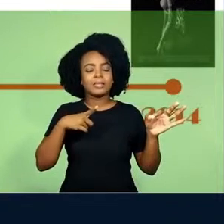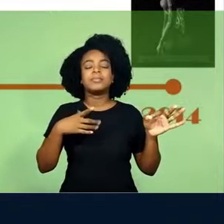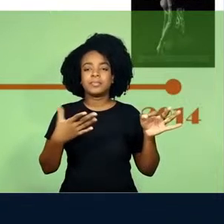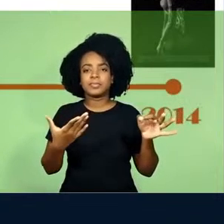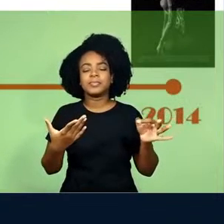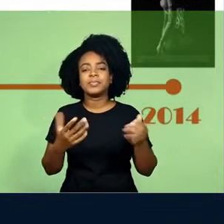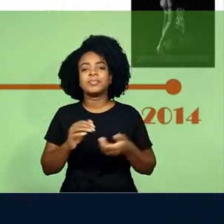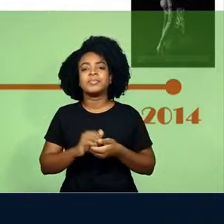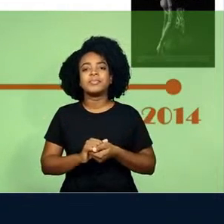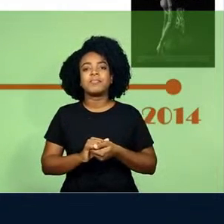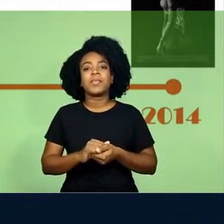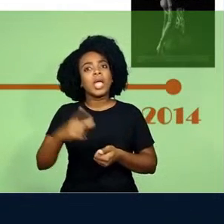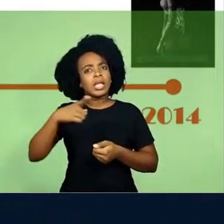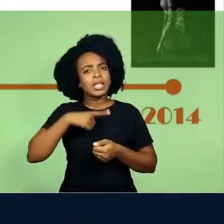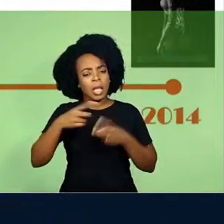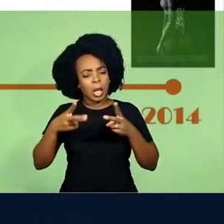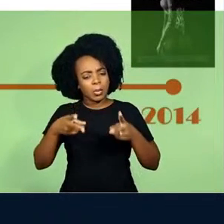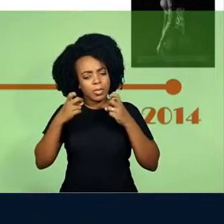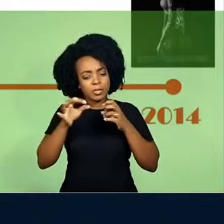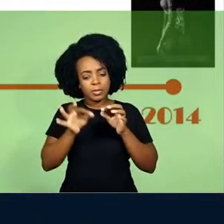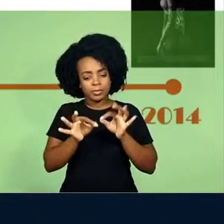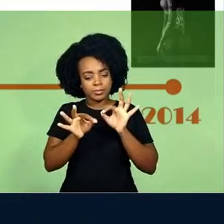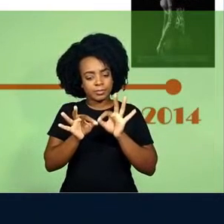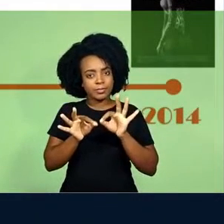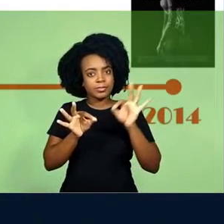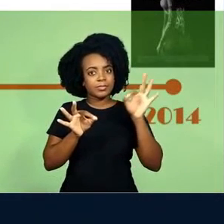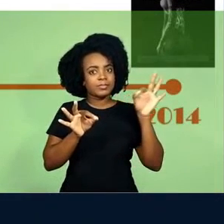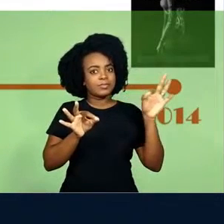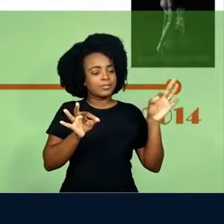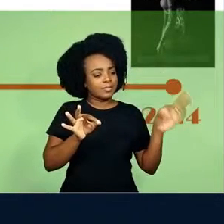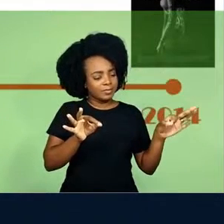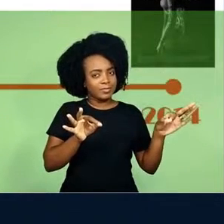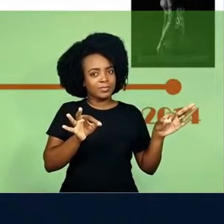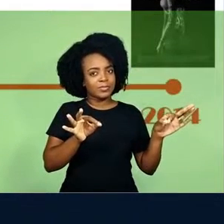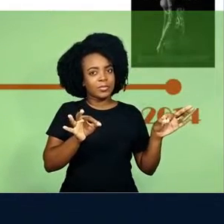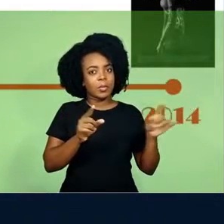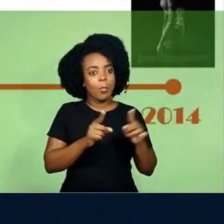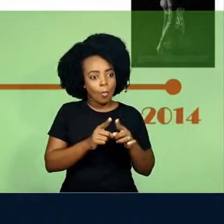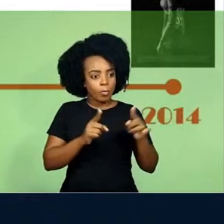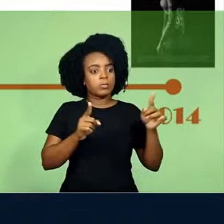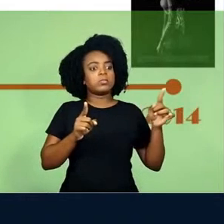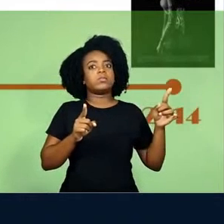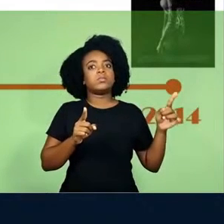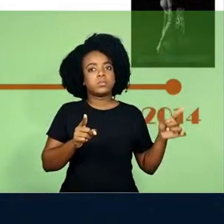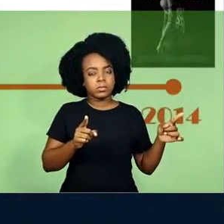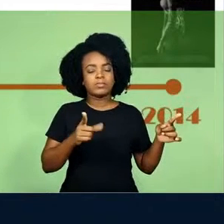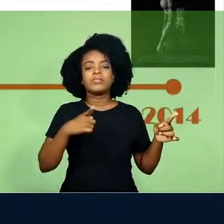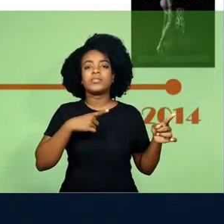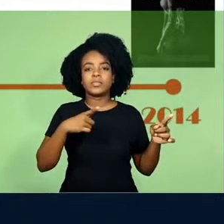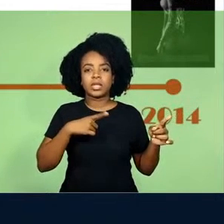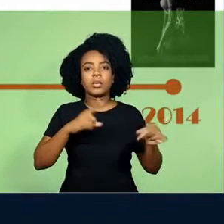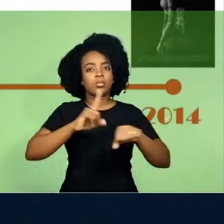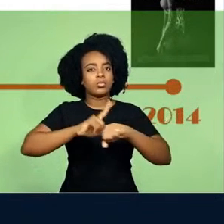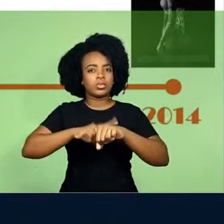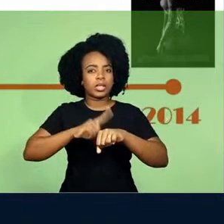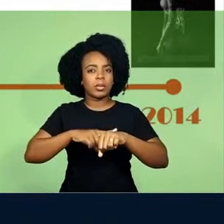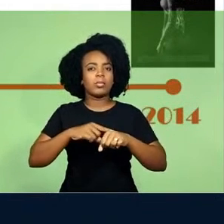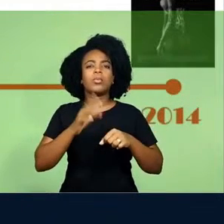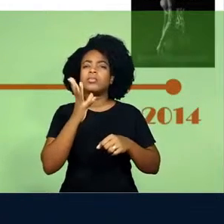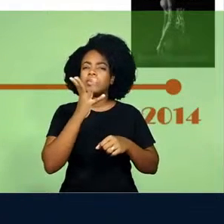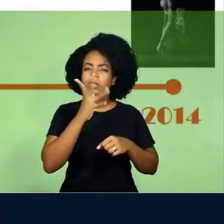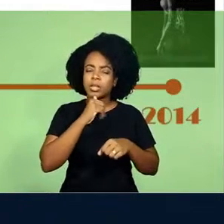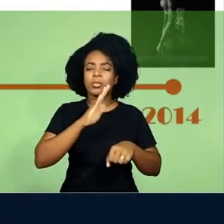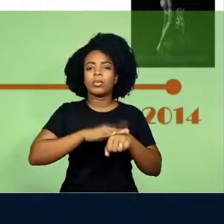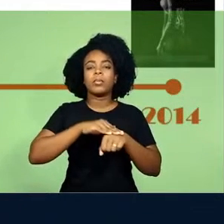2014, há uma distância maior entre o último e o Blade Runner, entre X-Machine e Blade Runner, do que 2001 e Uma